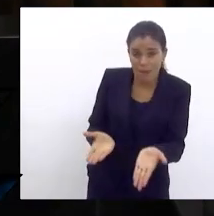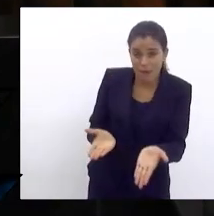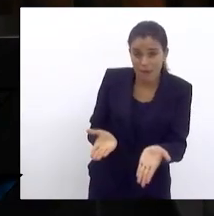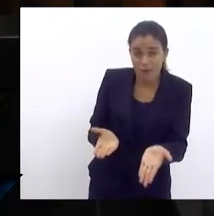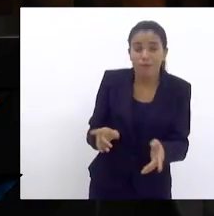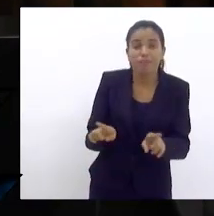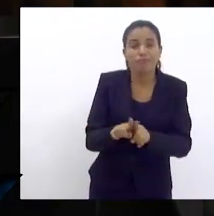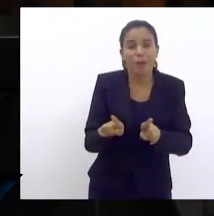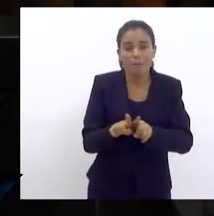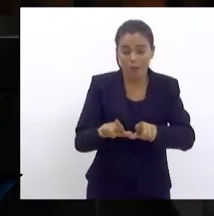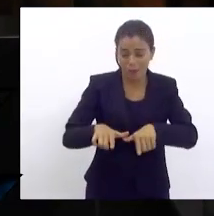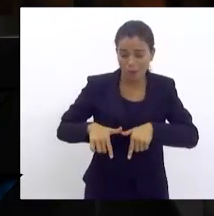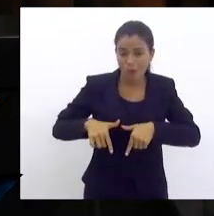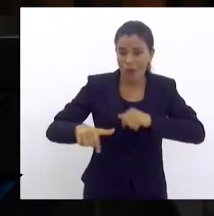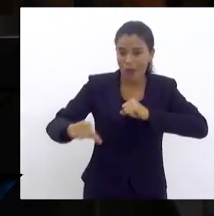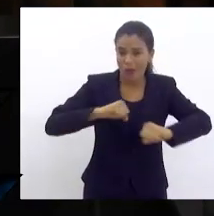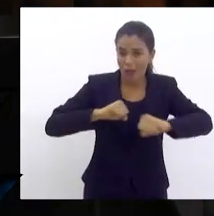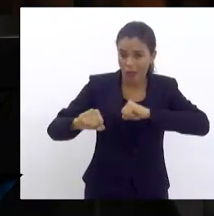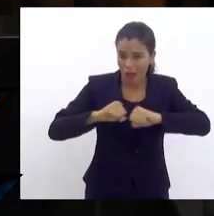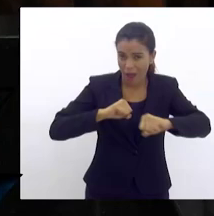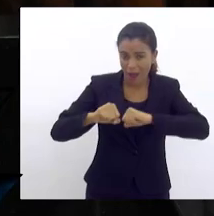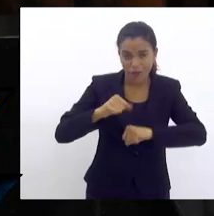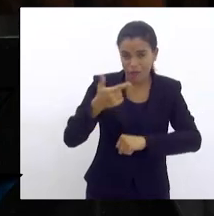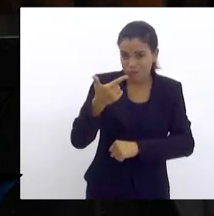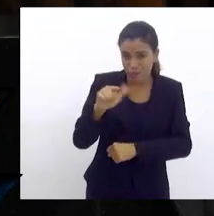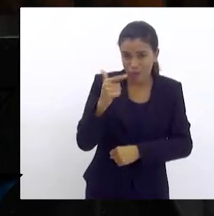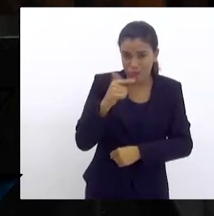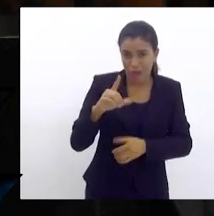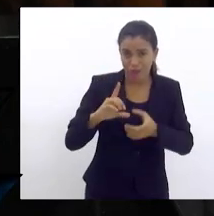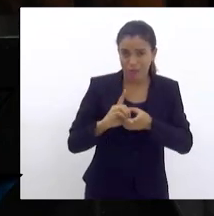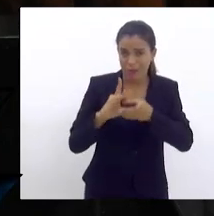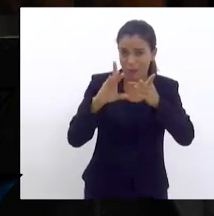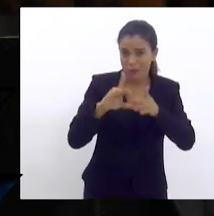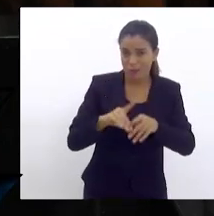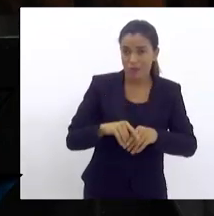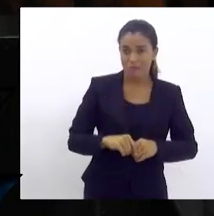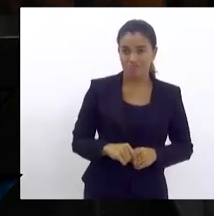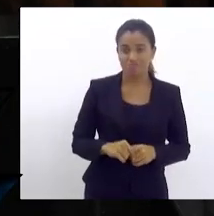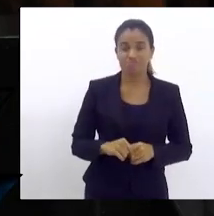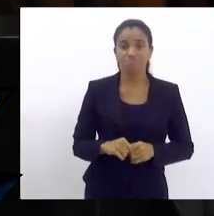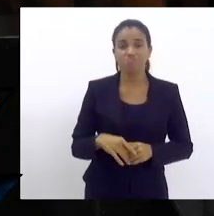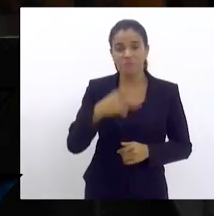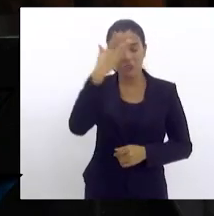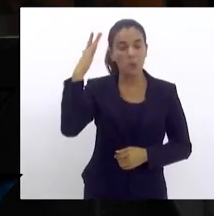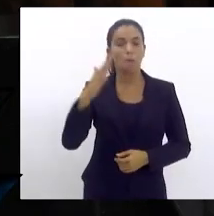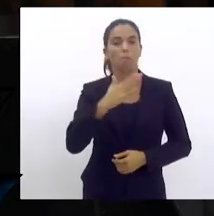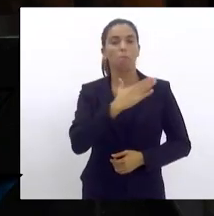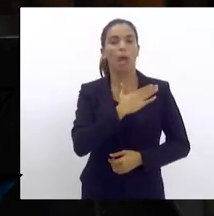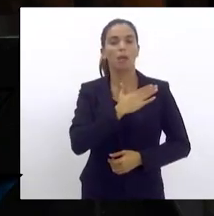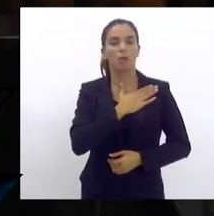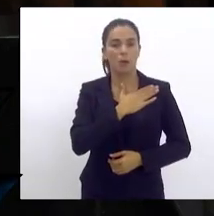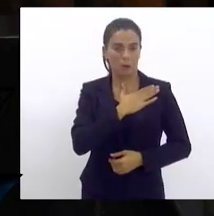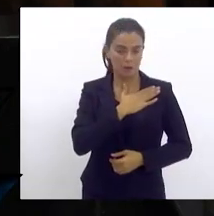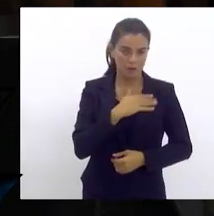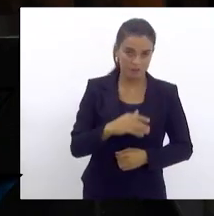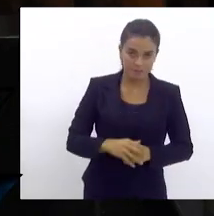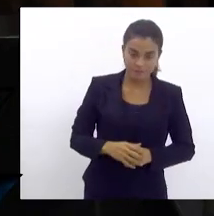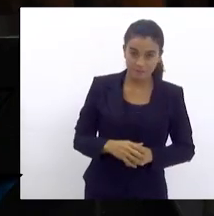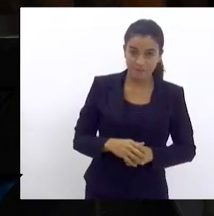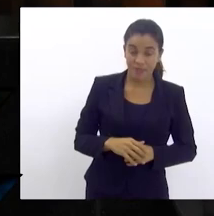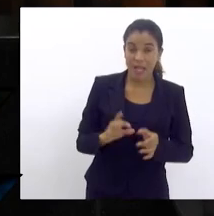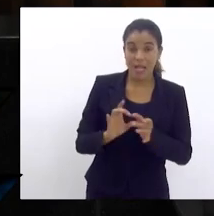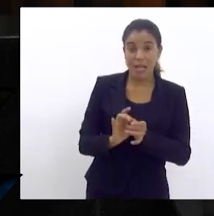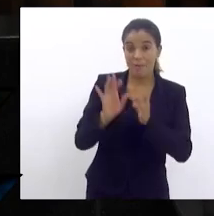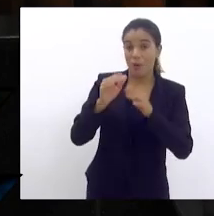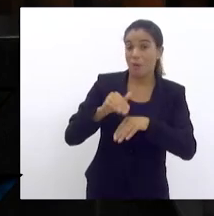Os atos do dia 8, hoje democráticos, feitos por patriotas, imagens reais estão aparecendo. Ele liberou mais de